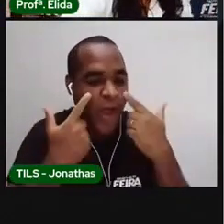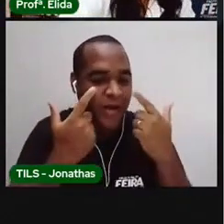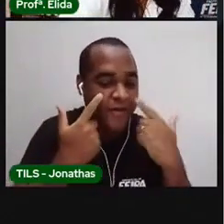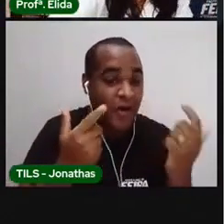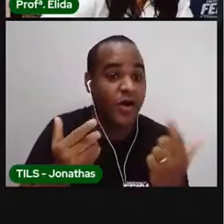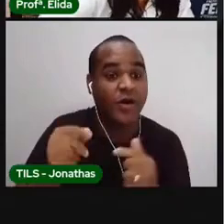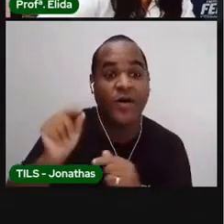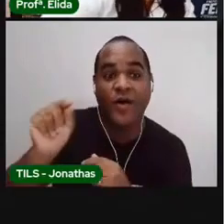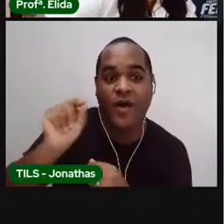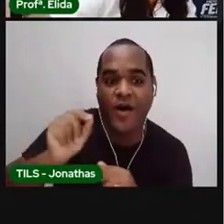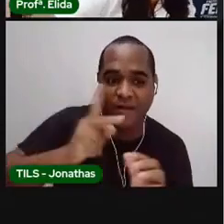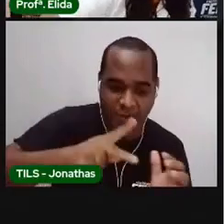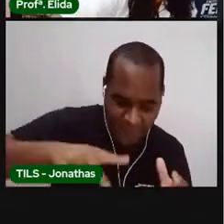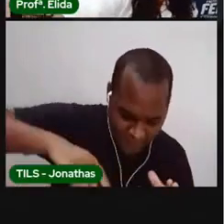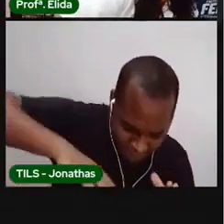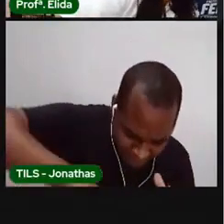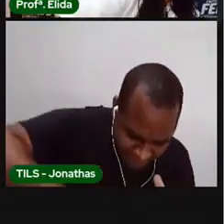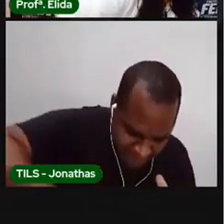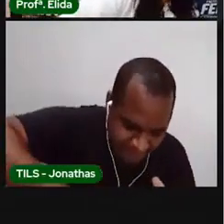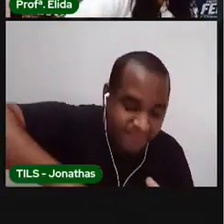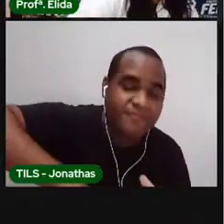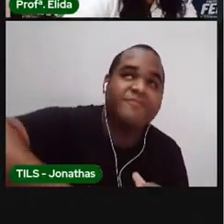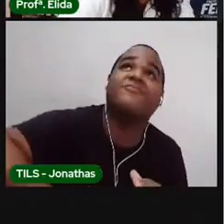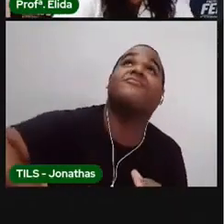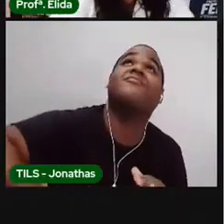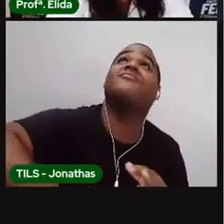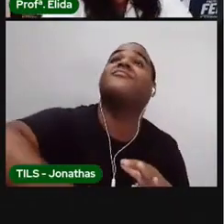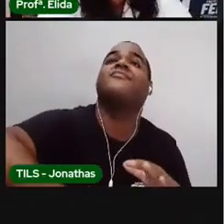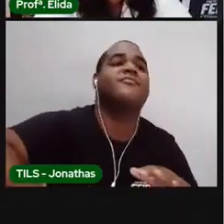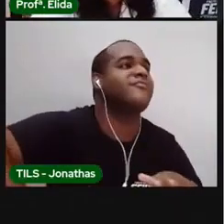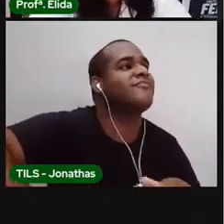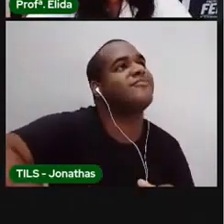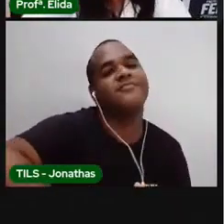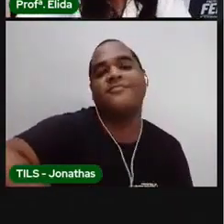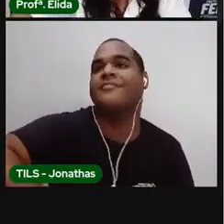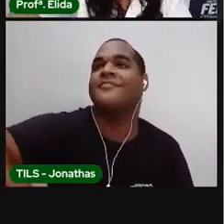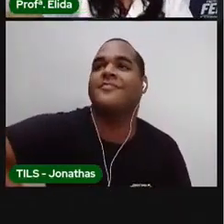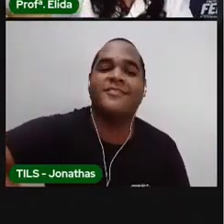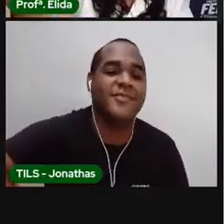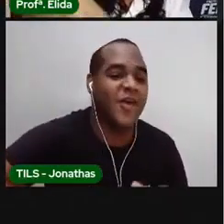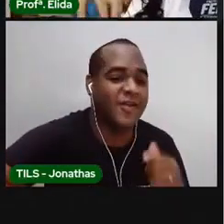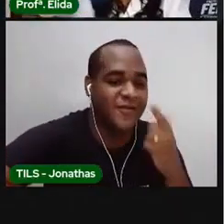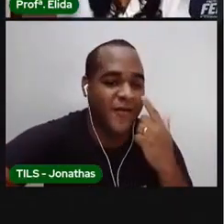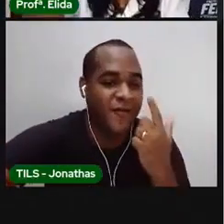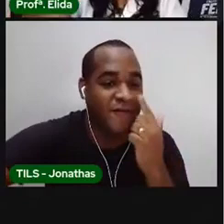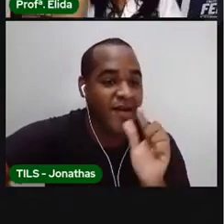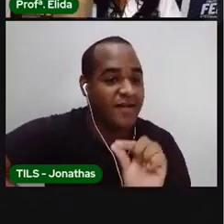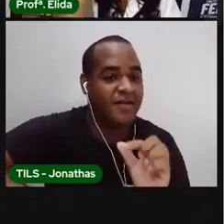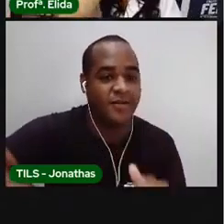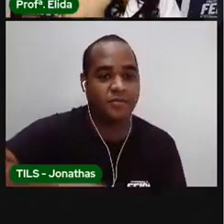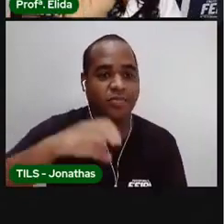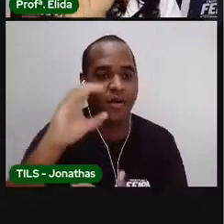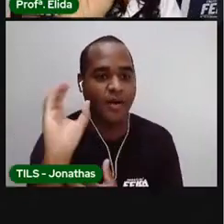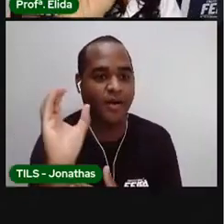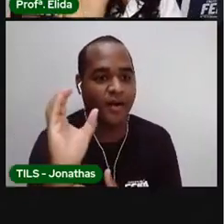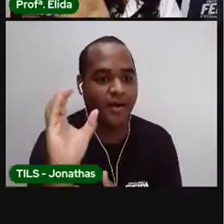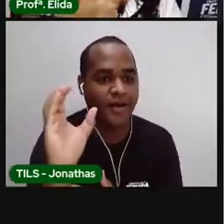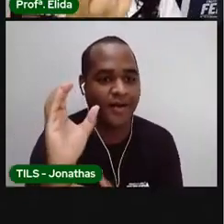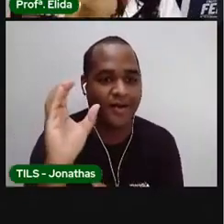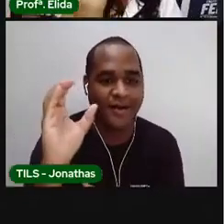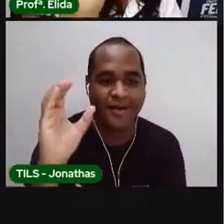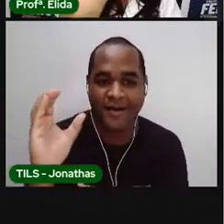Olha! A Pro não está olhando para dentro da caixa, não. Estou olhando para você. O que a Pro tirou daqui de dentro?